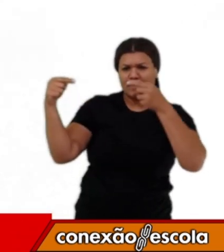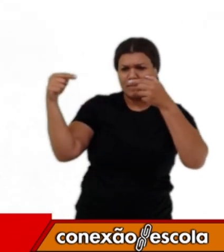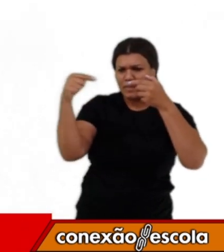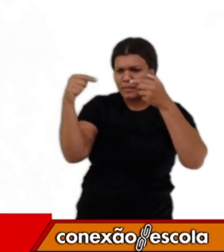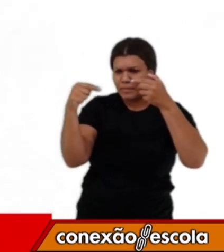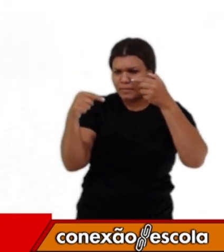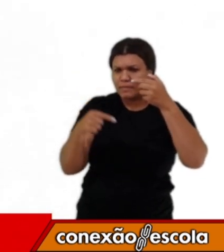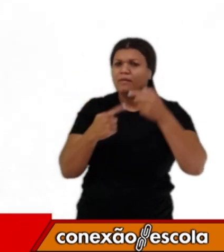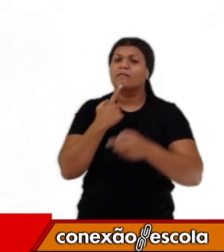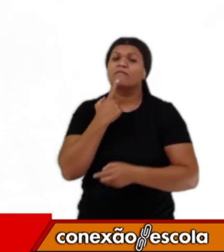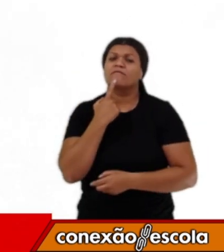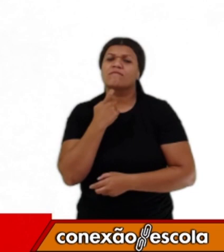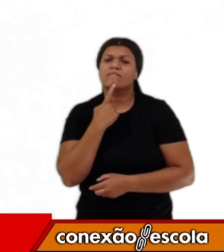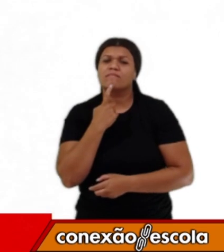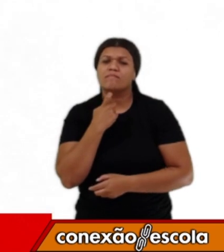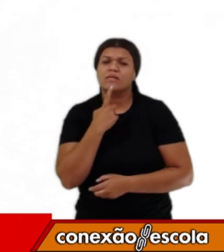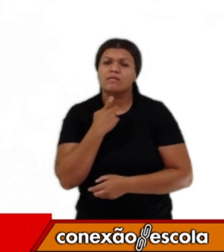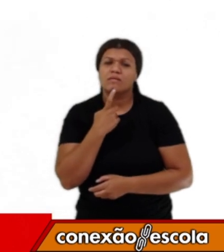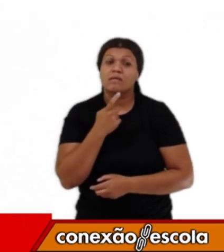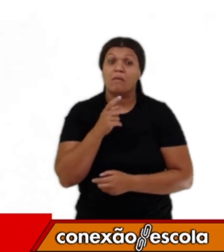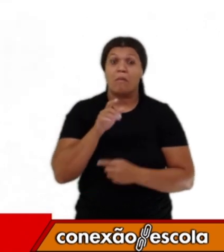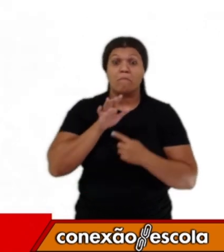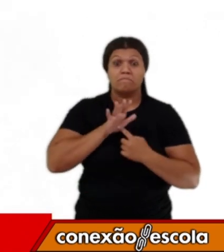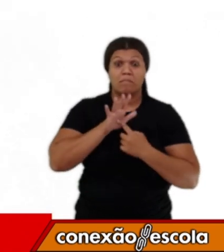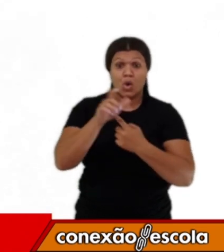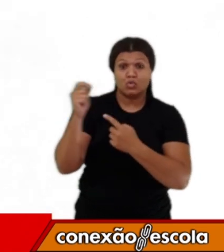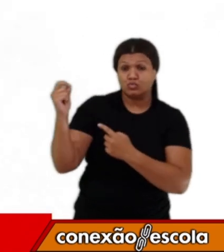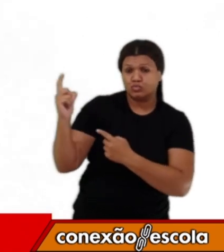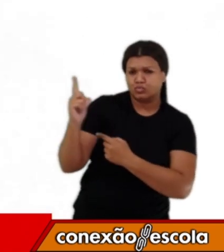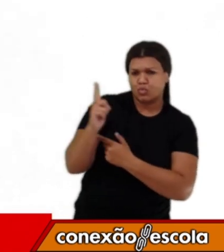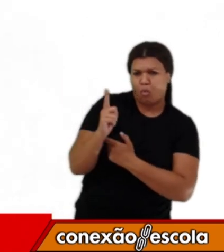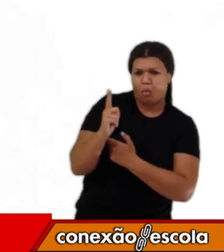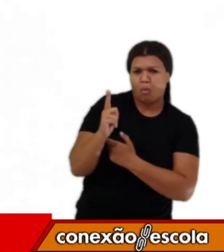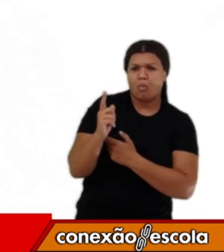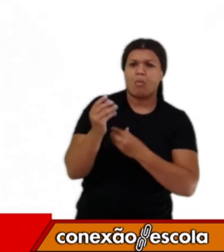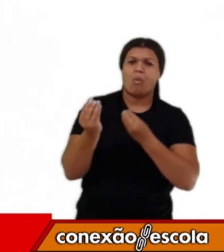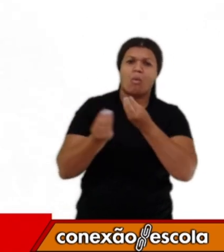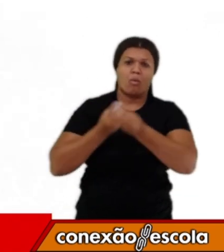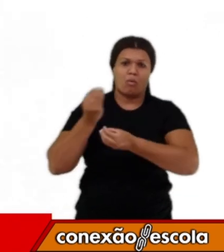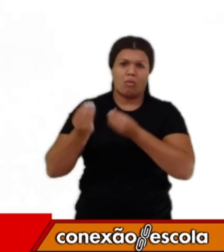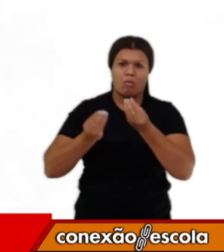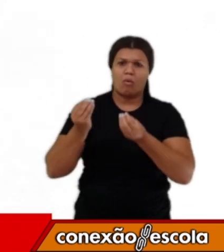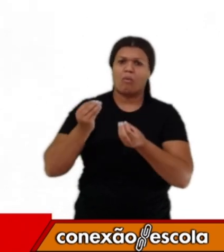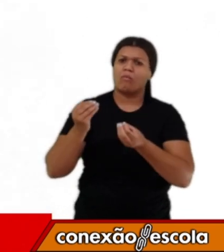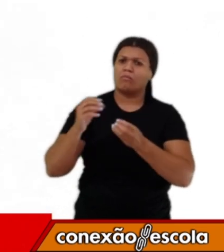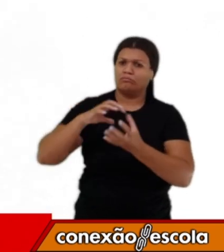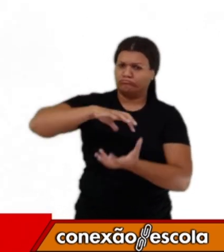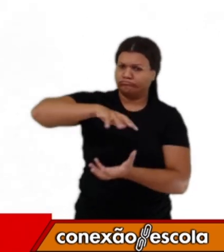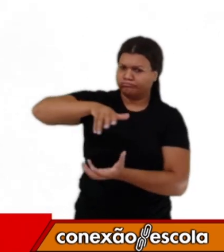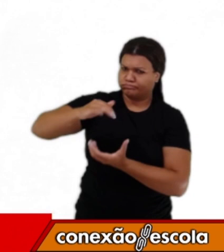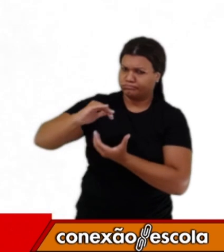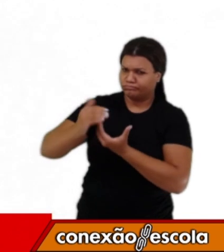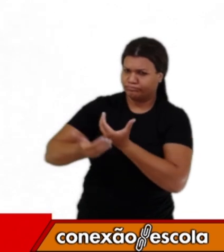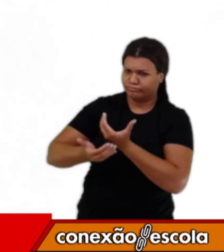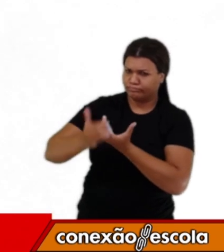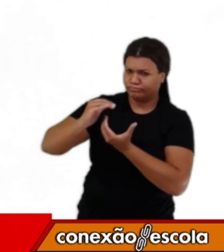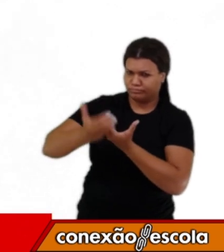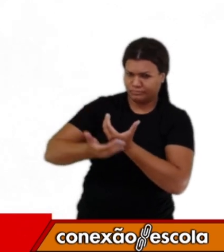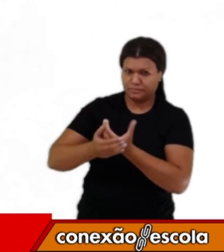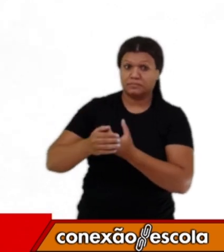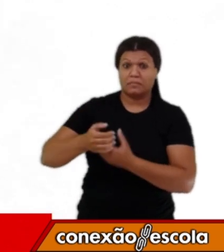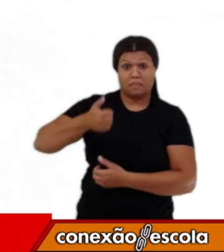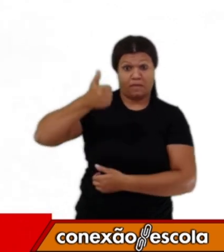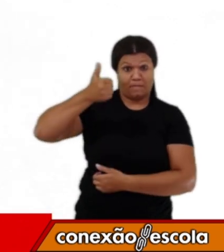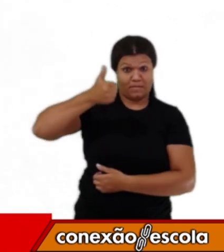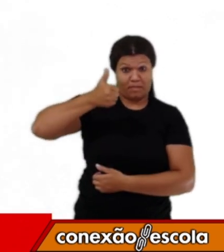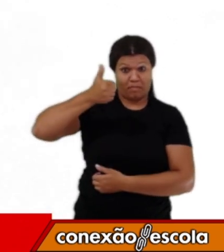mostra a incidência de raios solares sobre a superfície do nosso planeta. A primeira